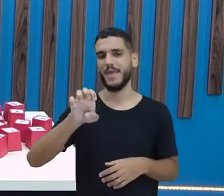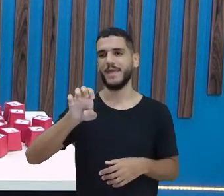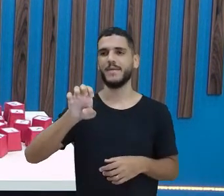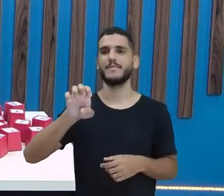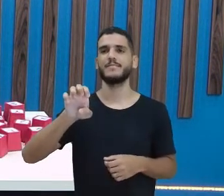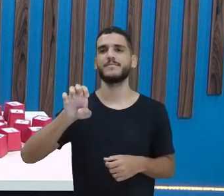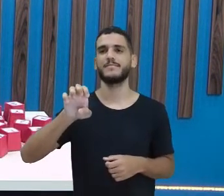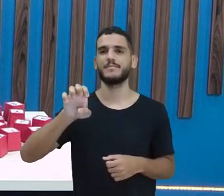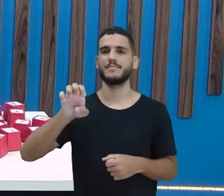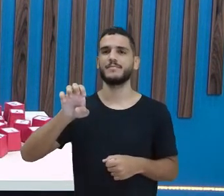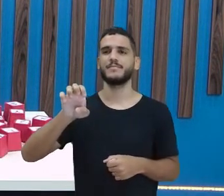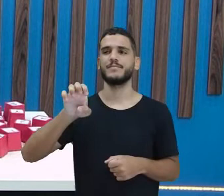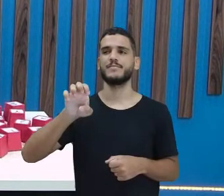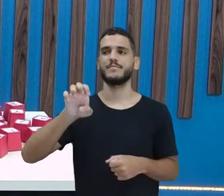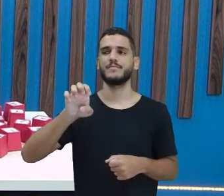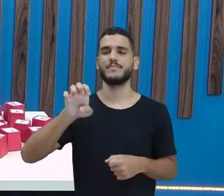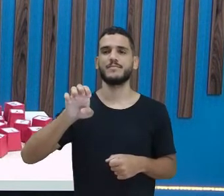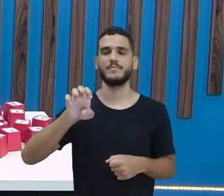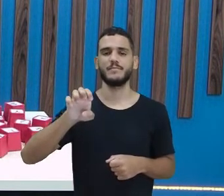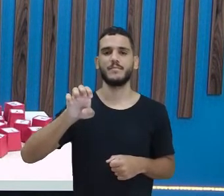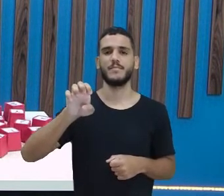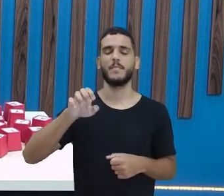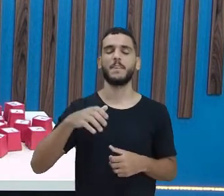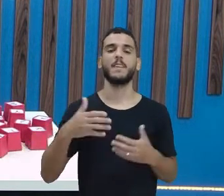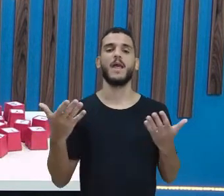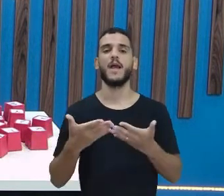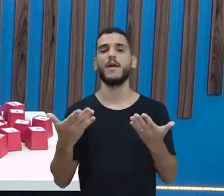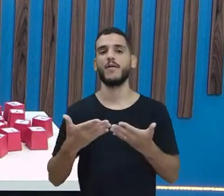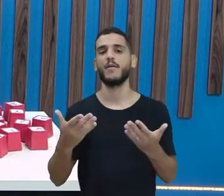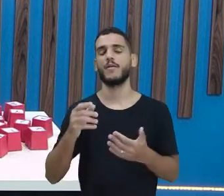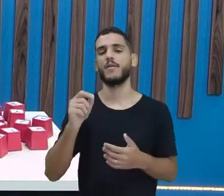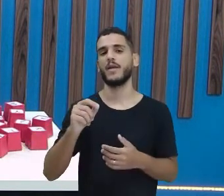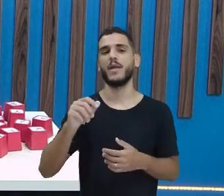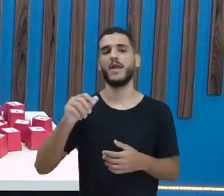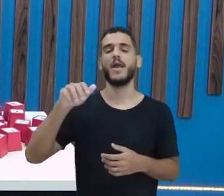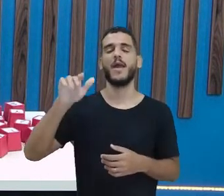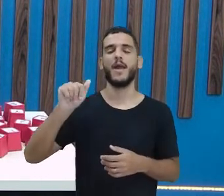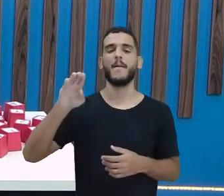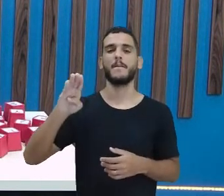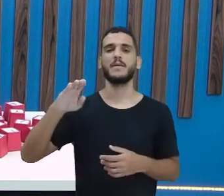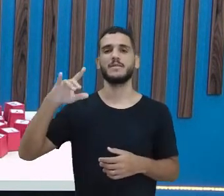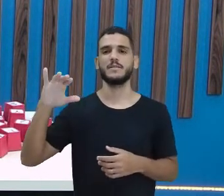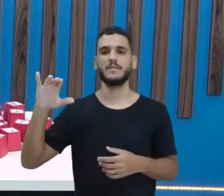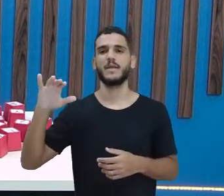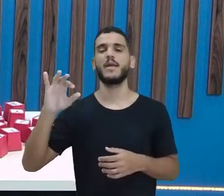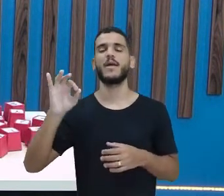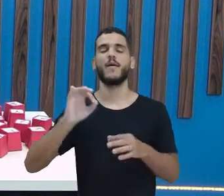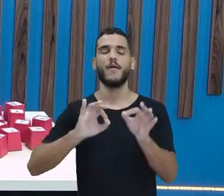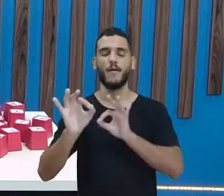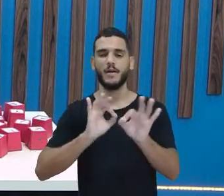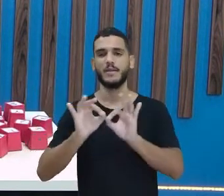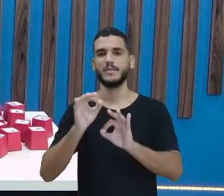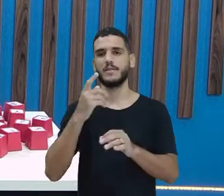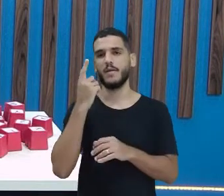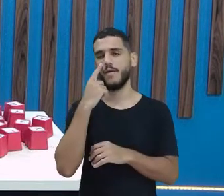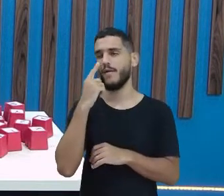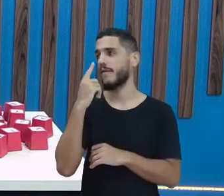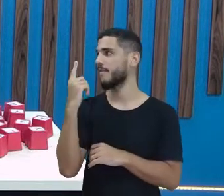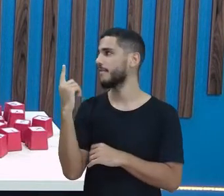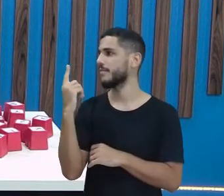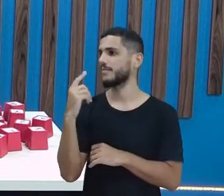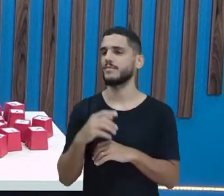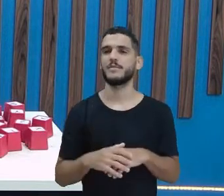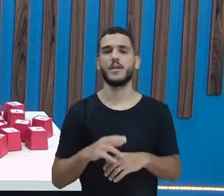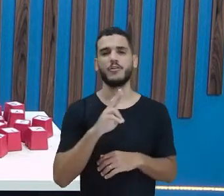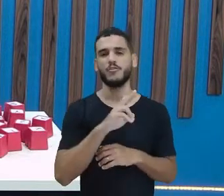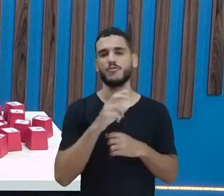Letra F. E agora, o nosso alfabeto aí, todo divididinho. E eu vou dizer o nome